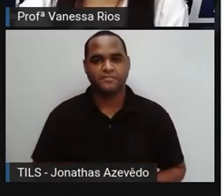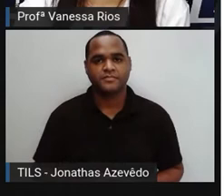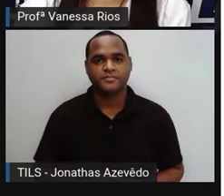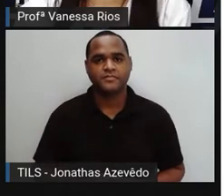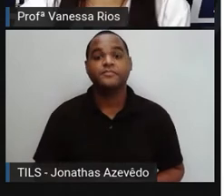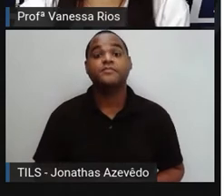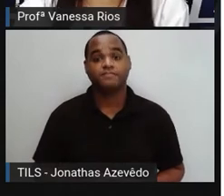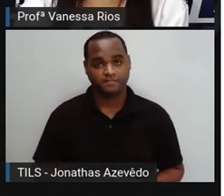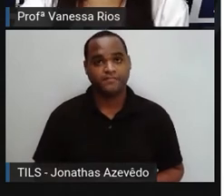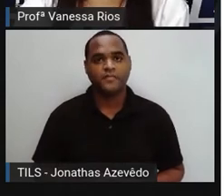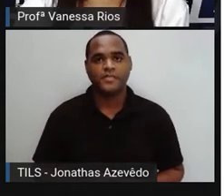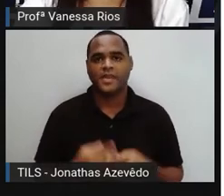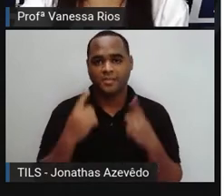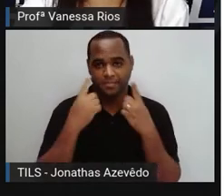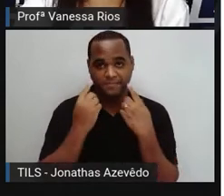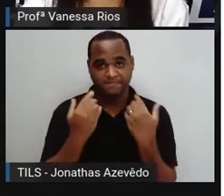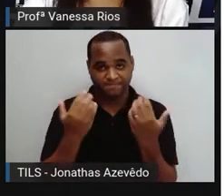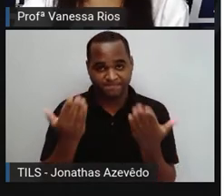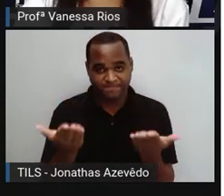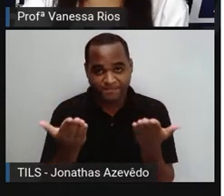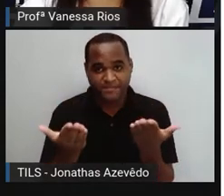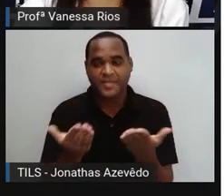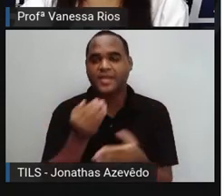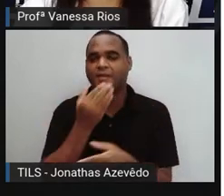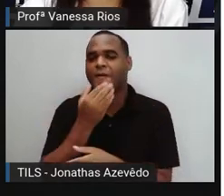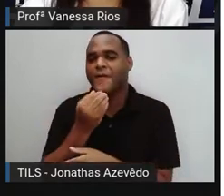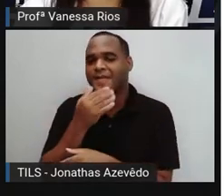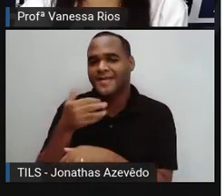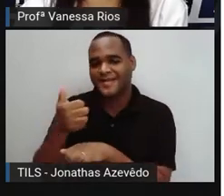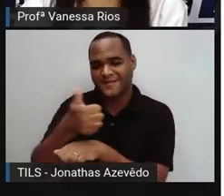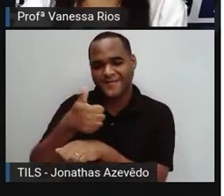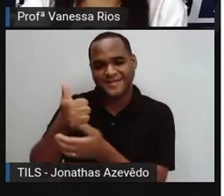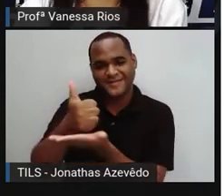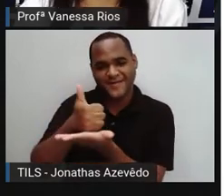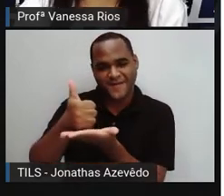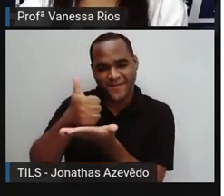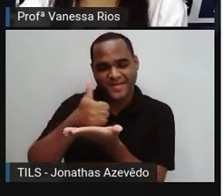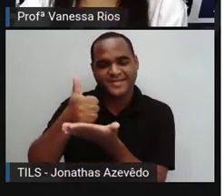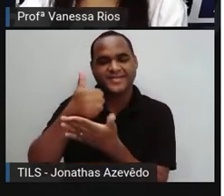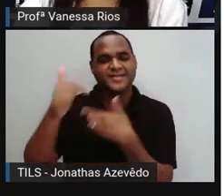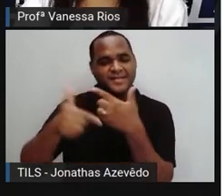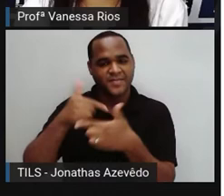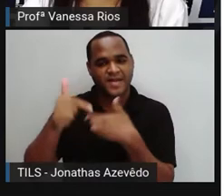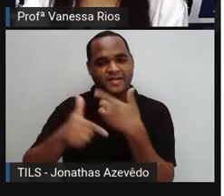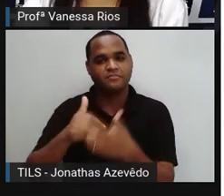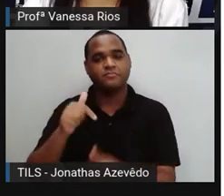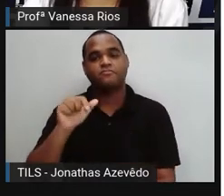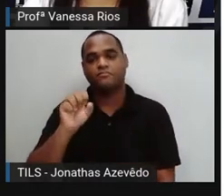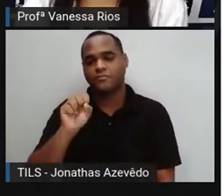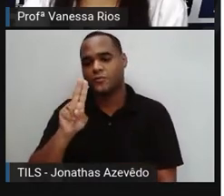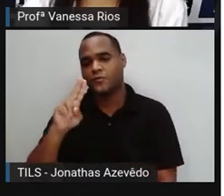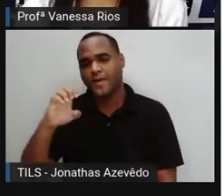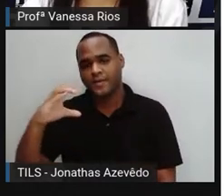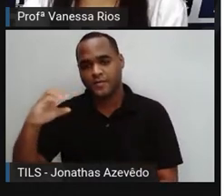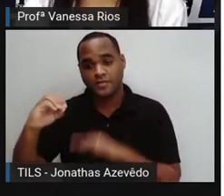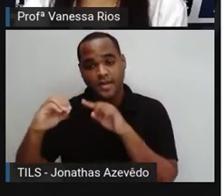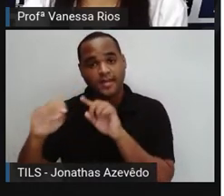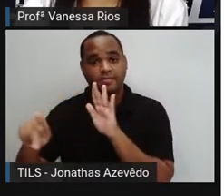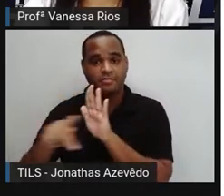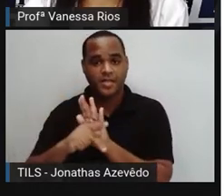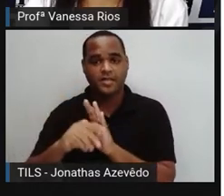E aí, por sua vez, o farmacêutico sueco Karl Wilhelm